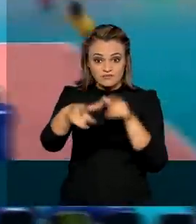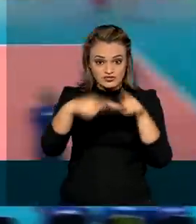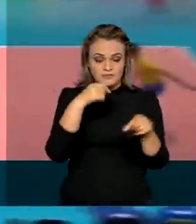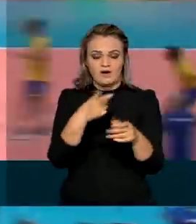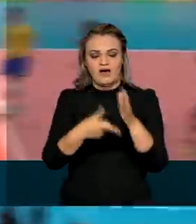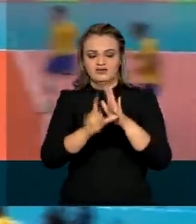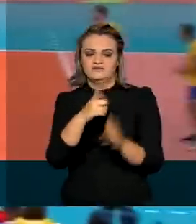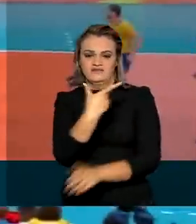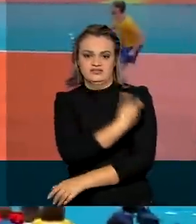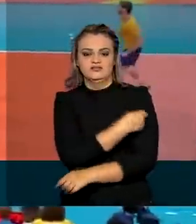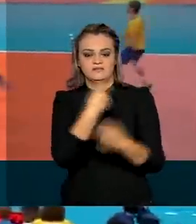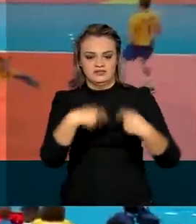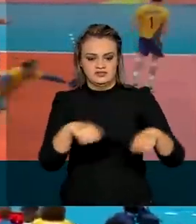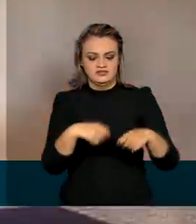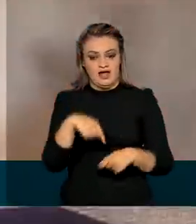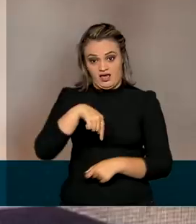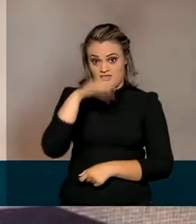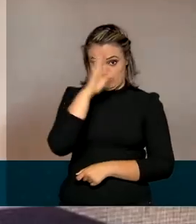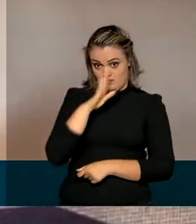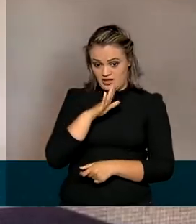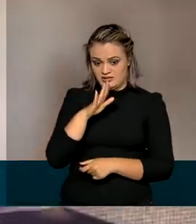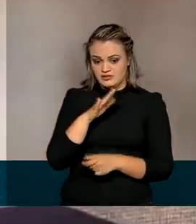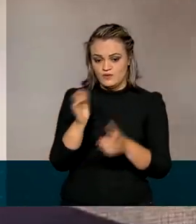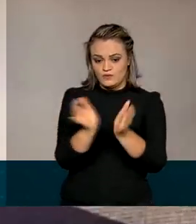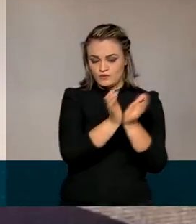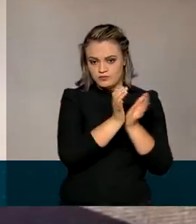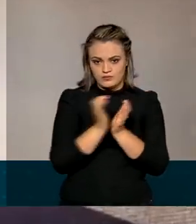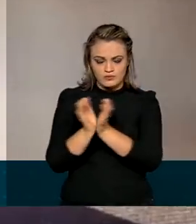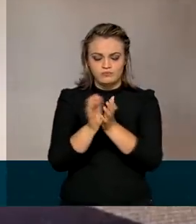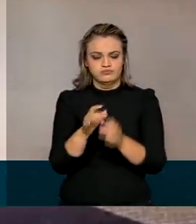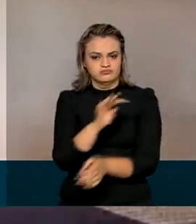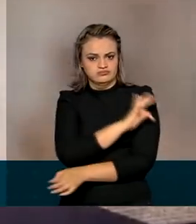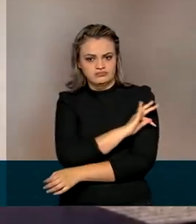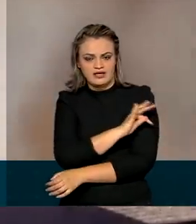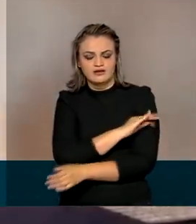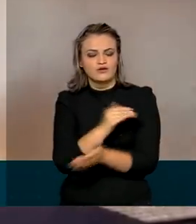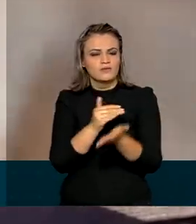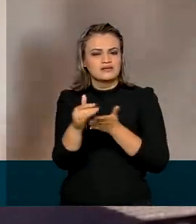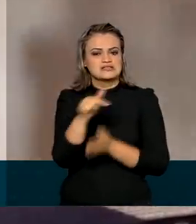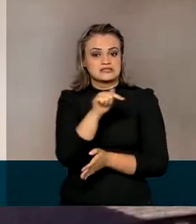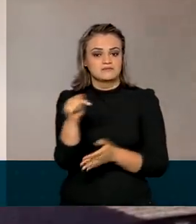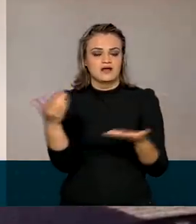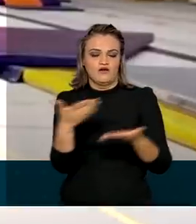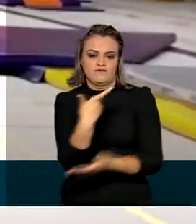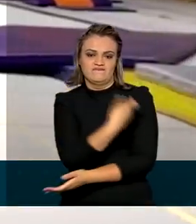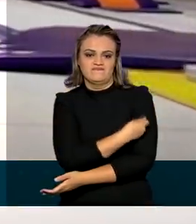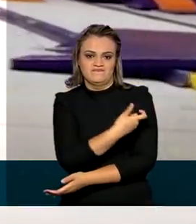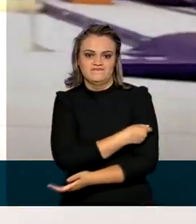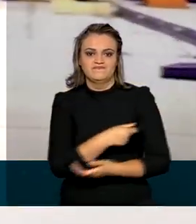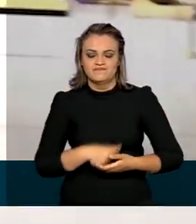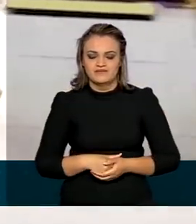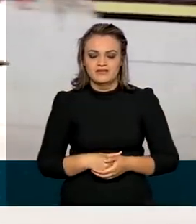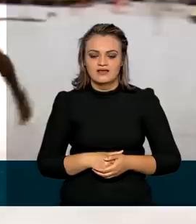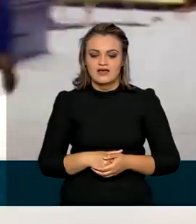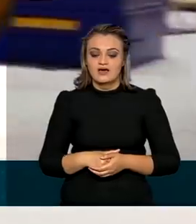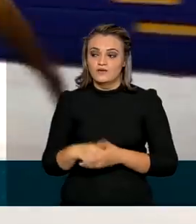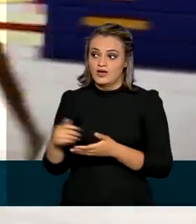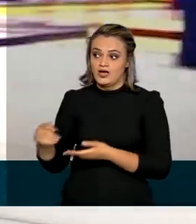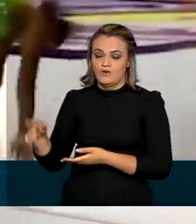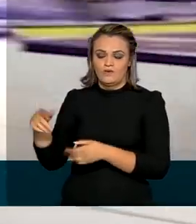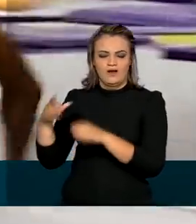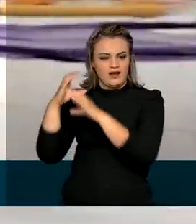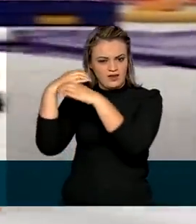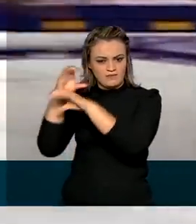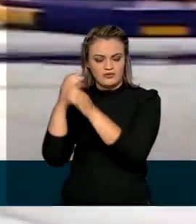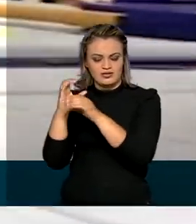Brasil, a vacinação dos atletas e integrantes das comitivas técnicas começa nesta semana, depois de doação feita pelos